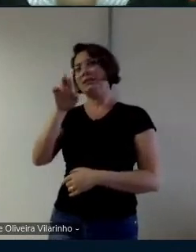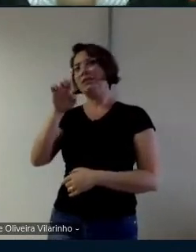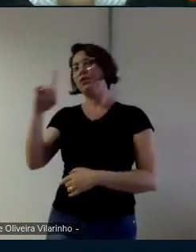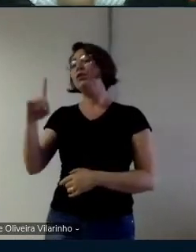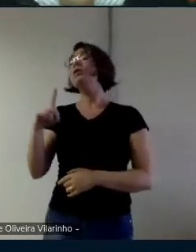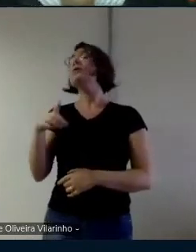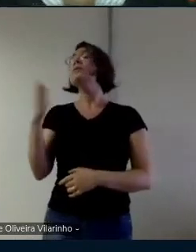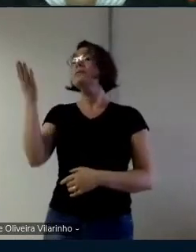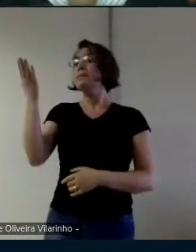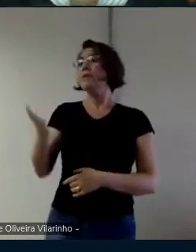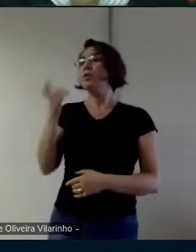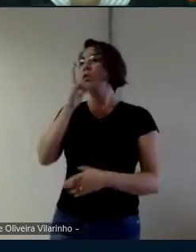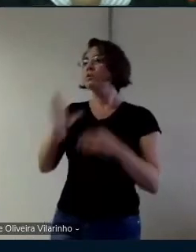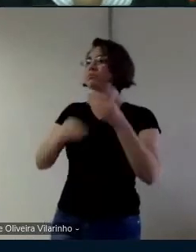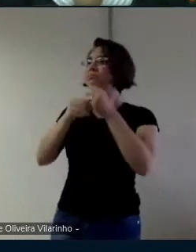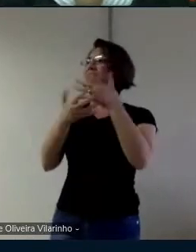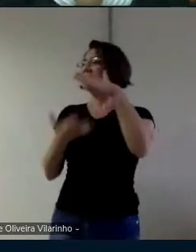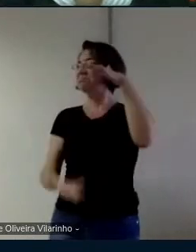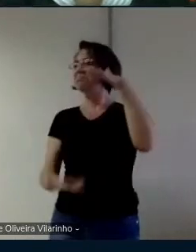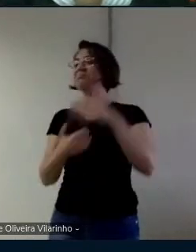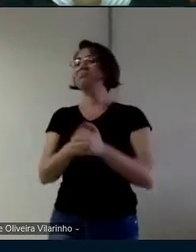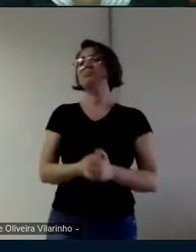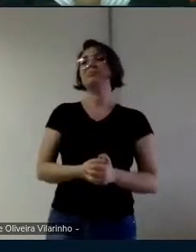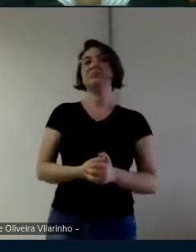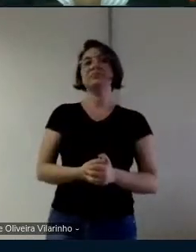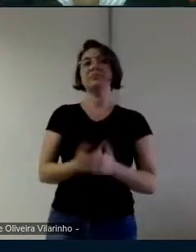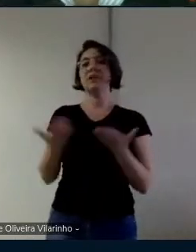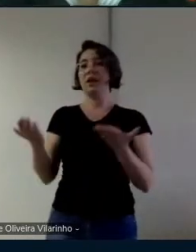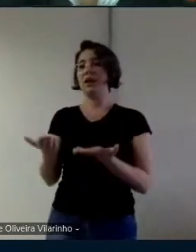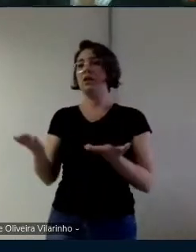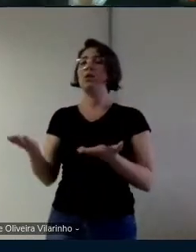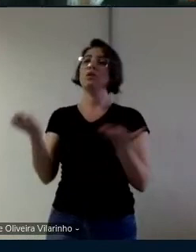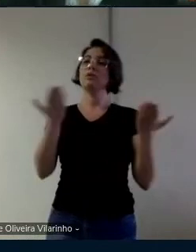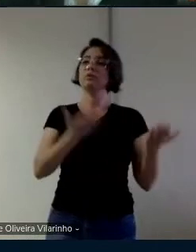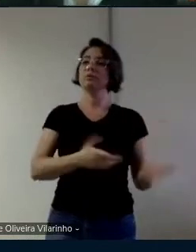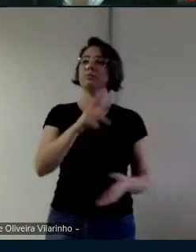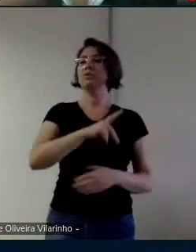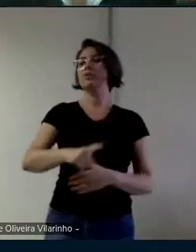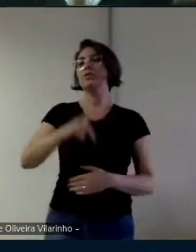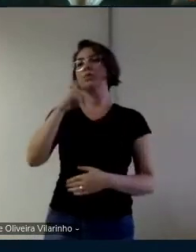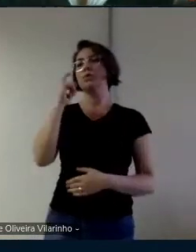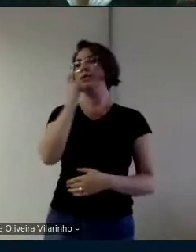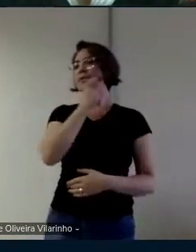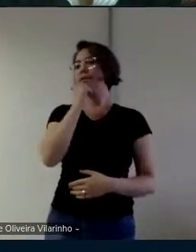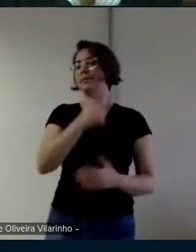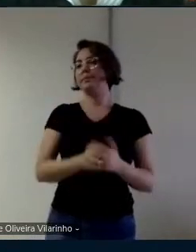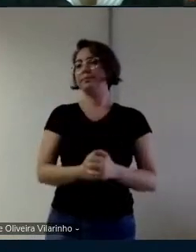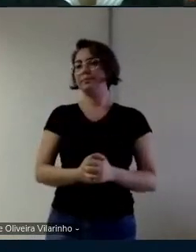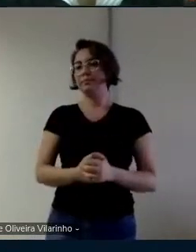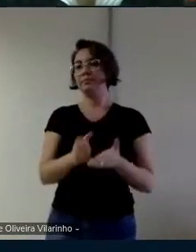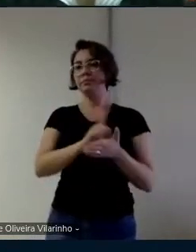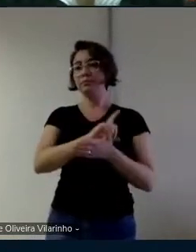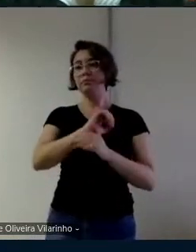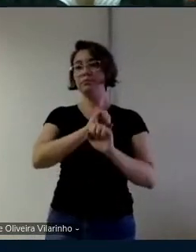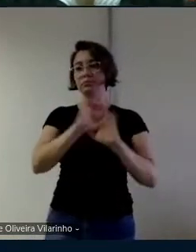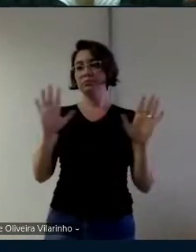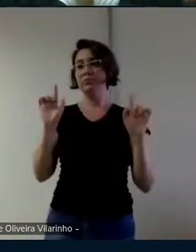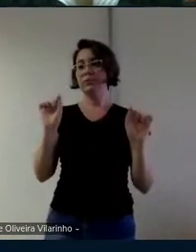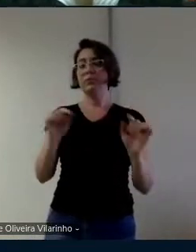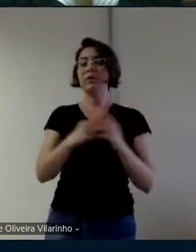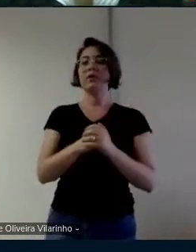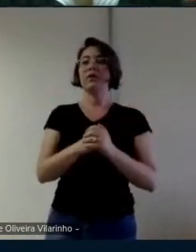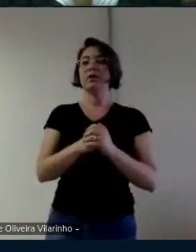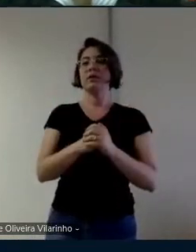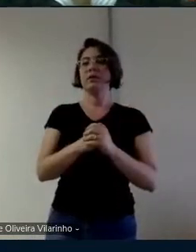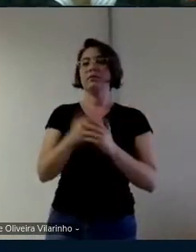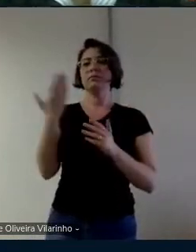agora eu vou passar a palavra pra professora Sandra queria esclarecer assim que eu estive afastada